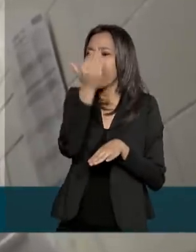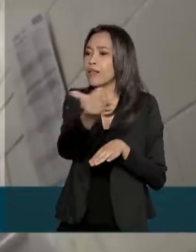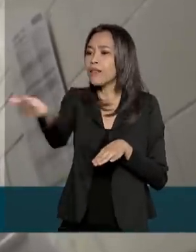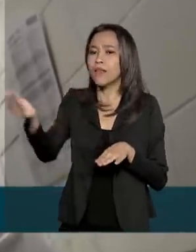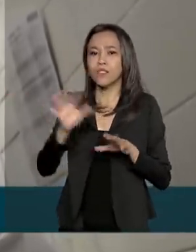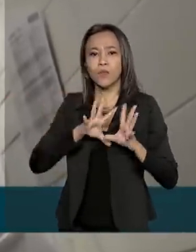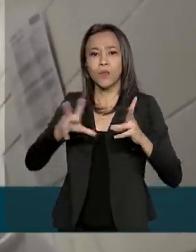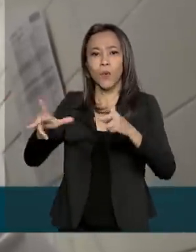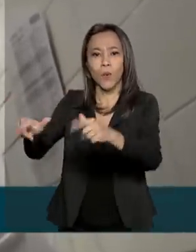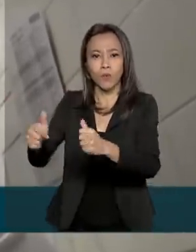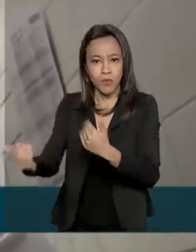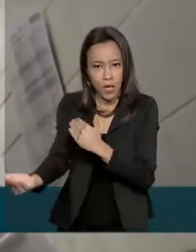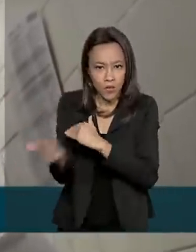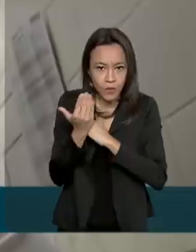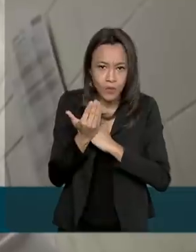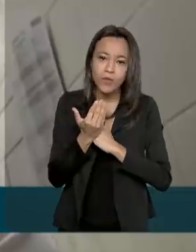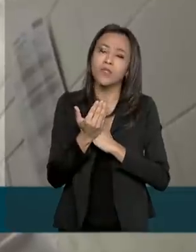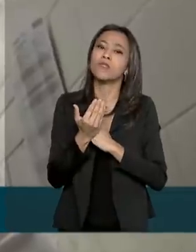ajudando o próximo